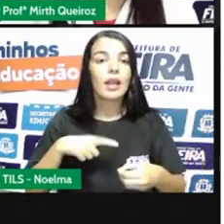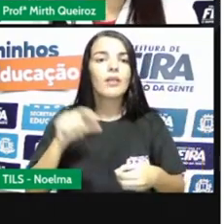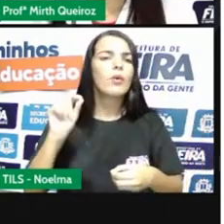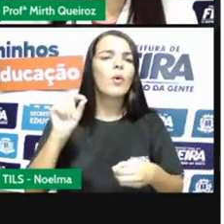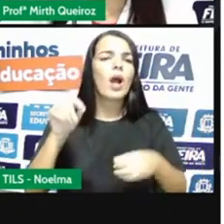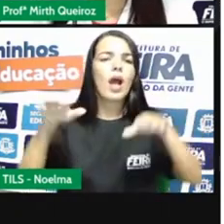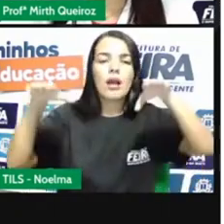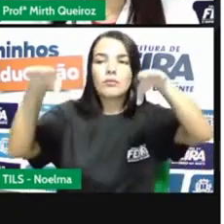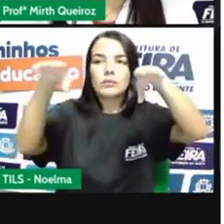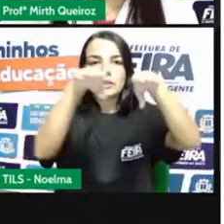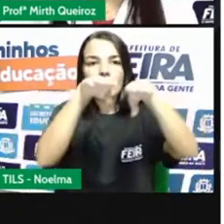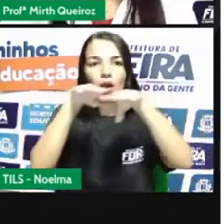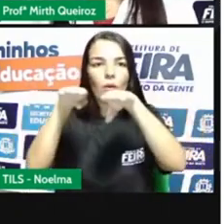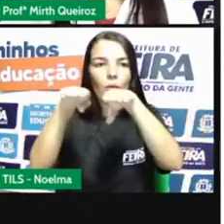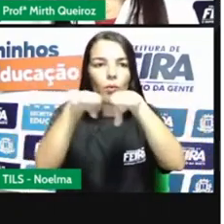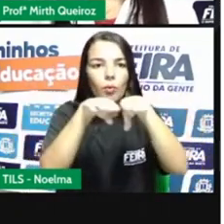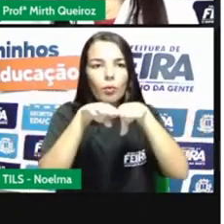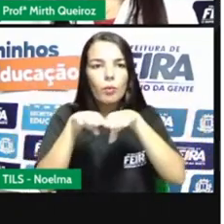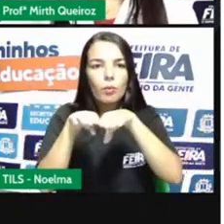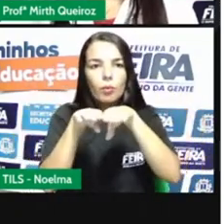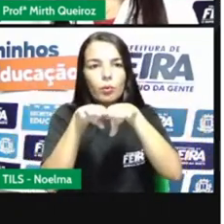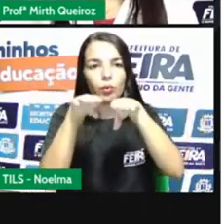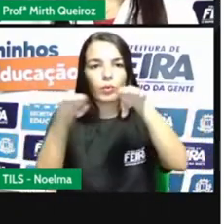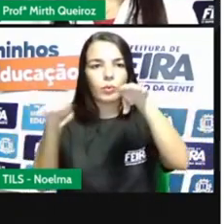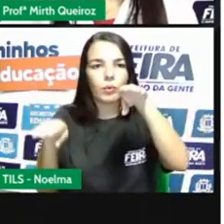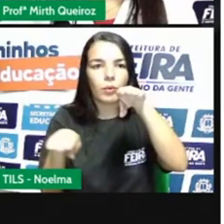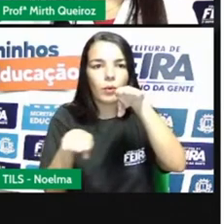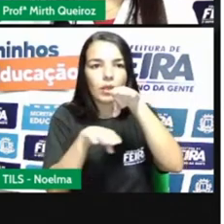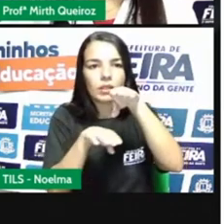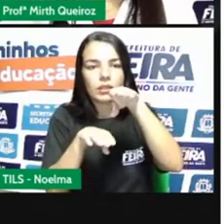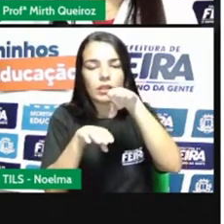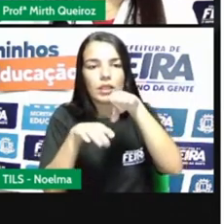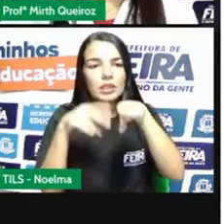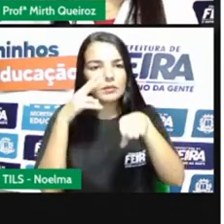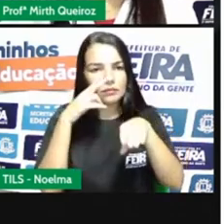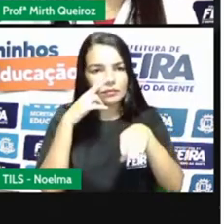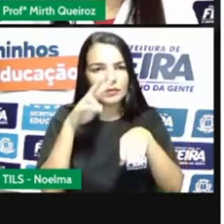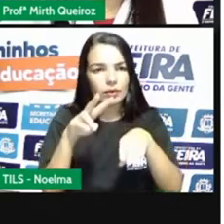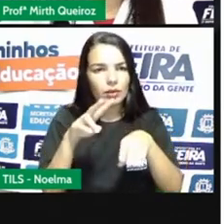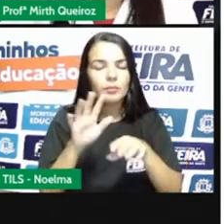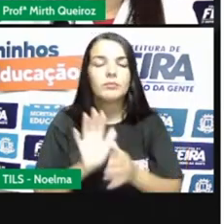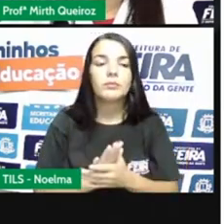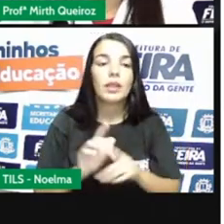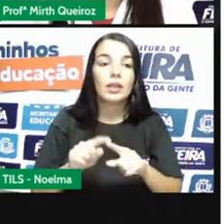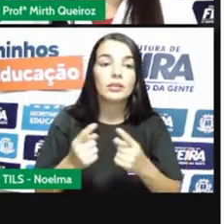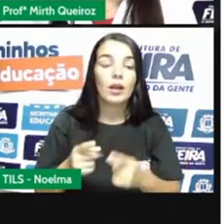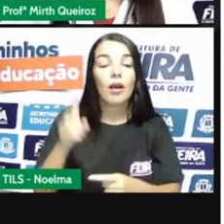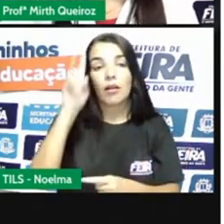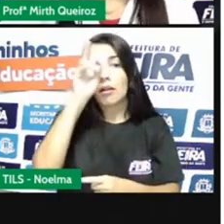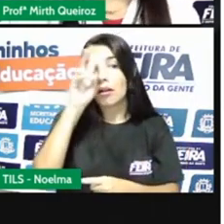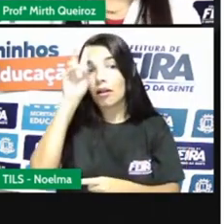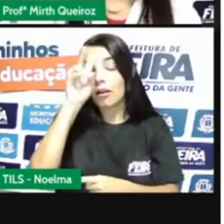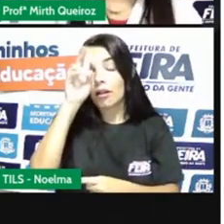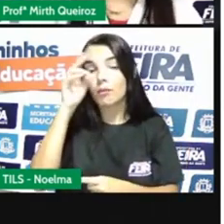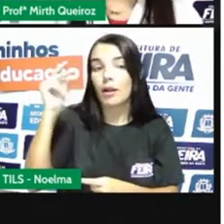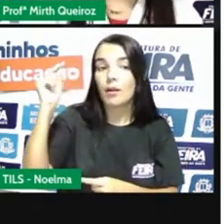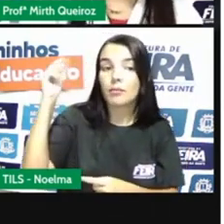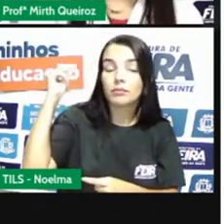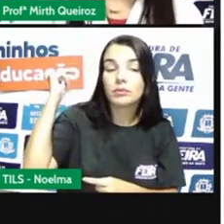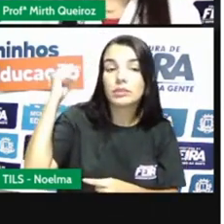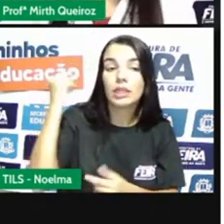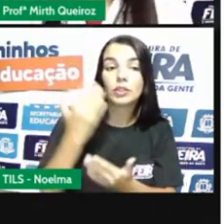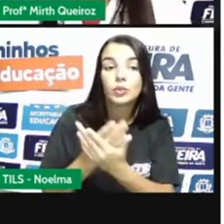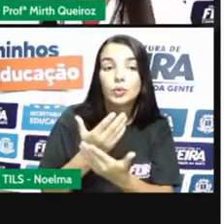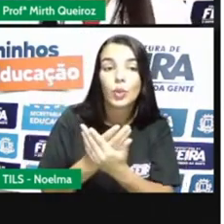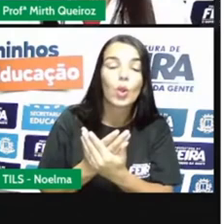Vocês lembram que quando a gente estudou o ciclo da cana de açúcar, a sociedade era bem definida. Havia os senhores de